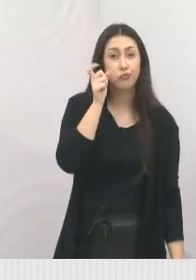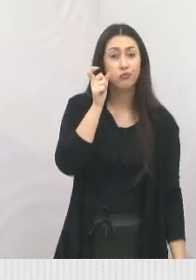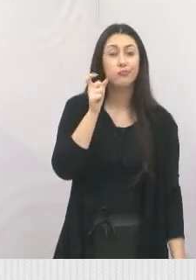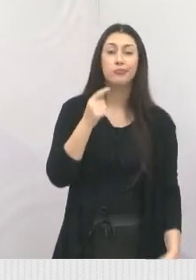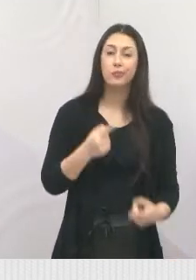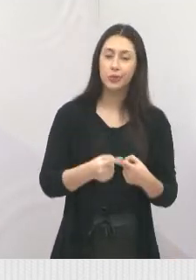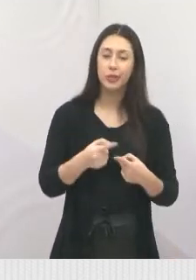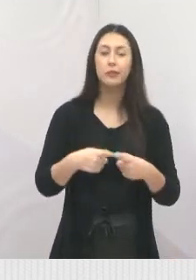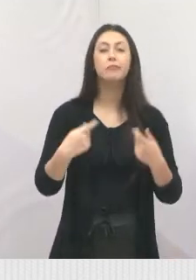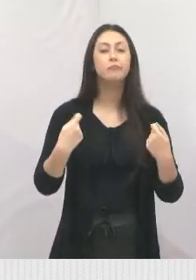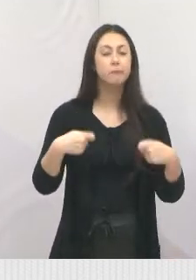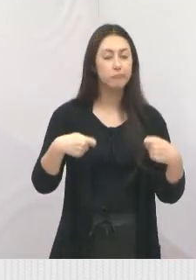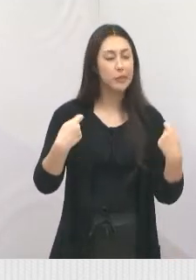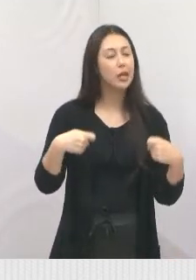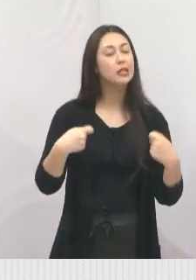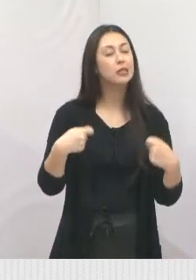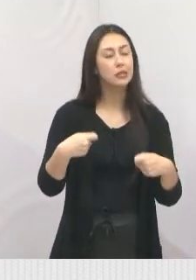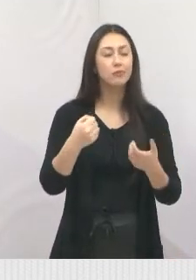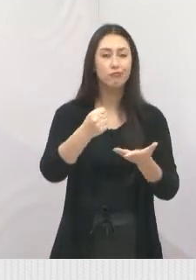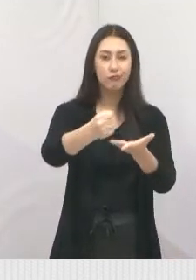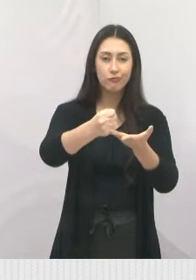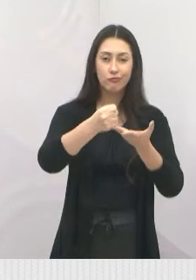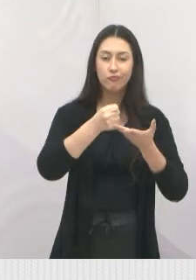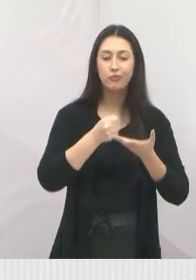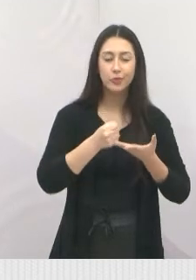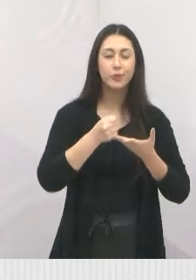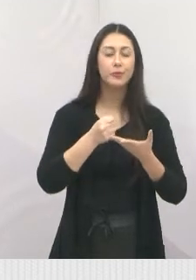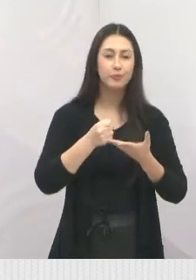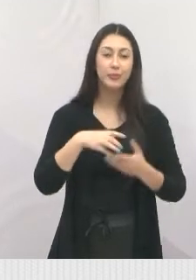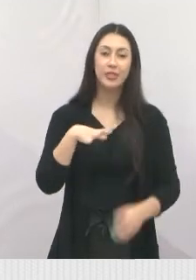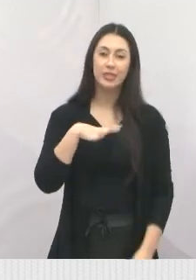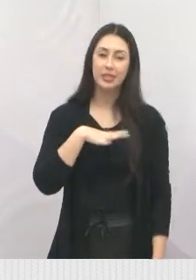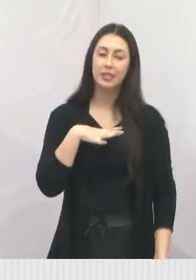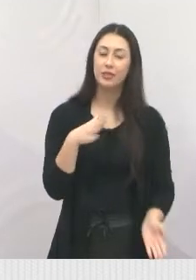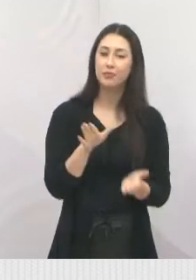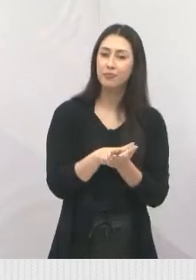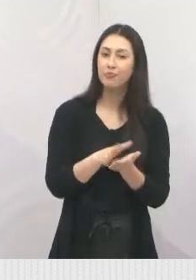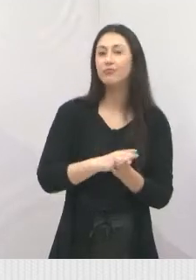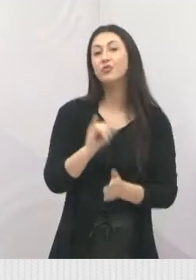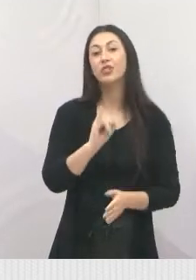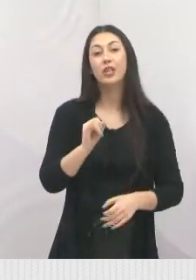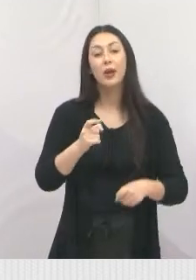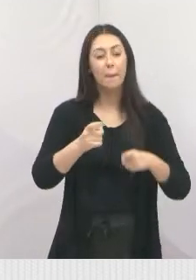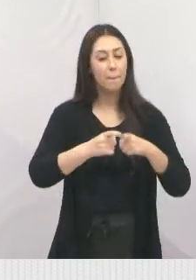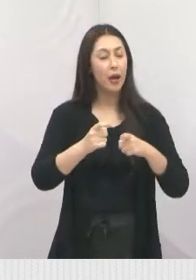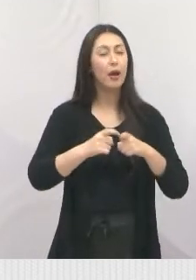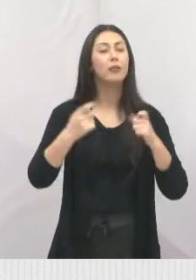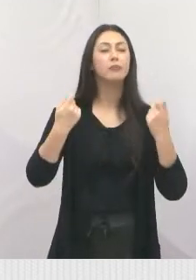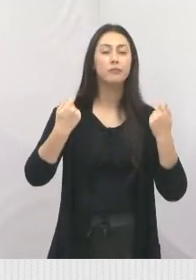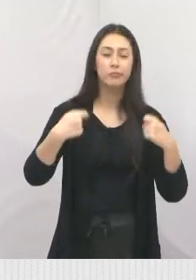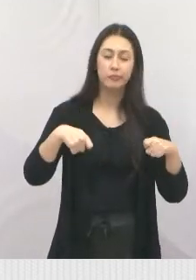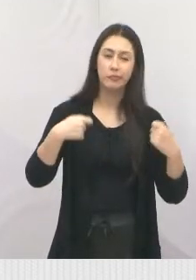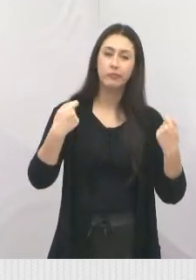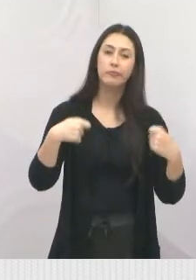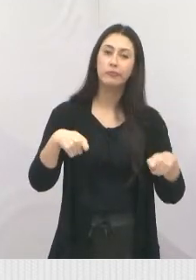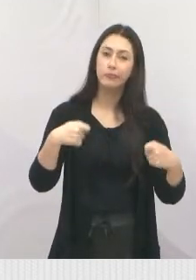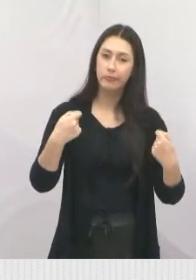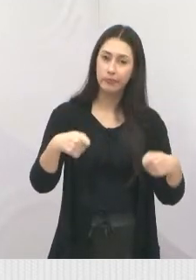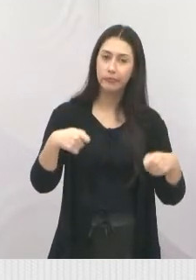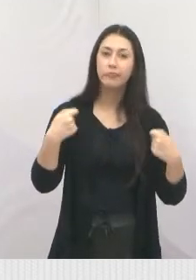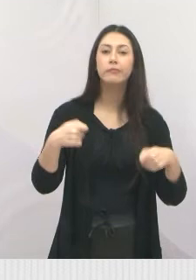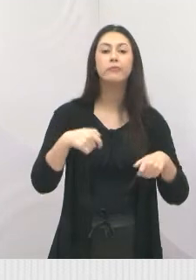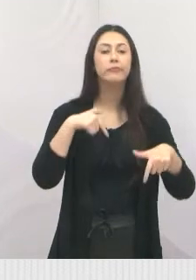falta de médicos. Então, preciso do seu apoio, precisamos, Jacareí precisa de mais médicos para atuar nas